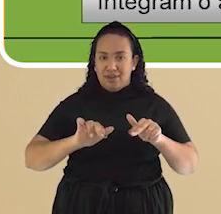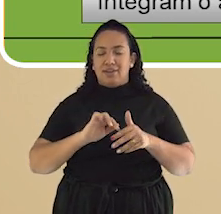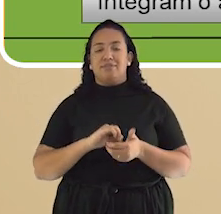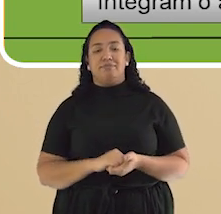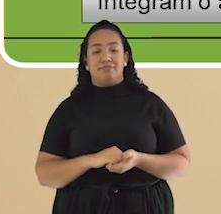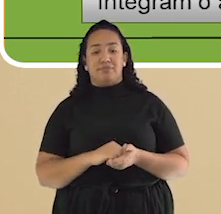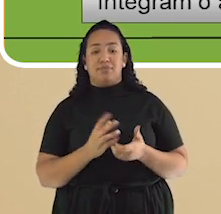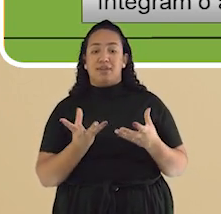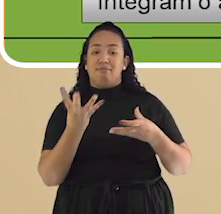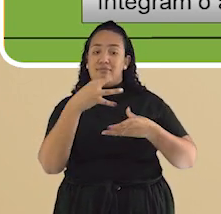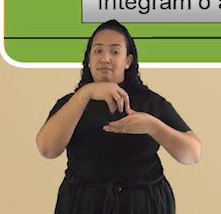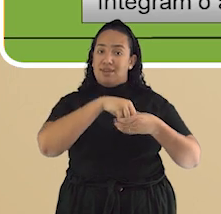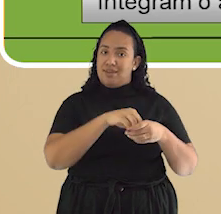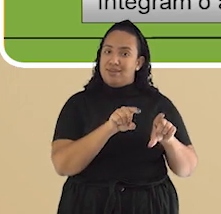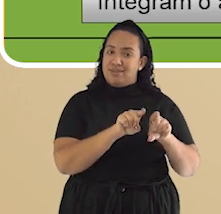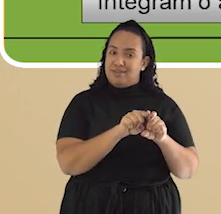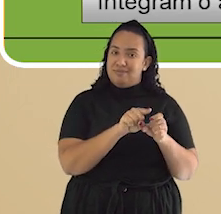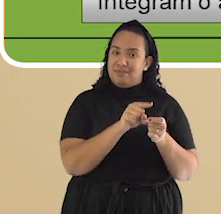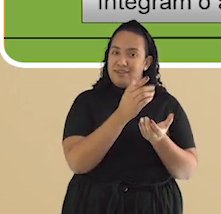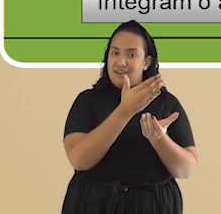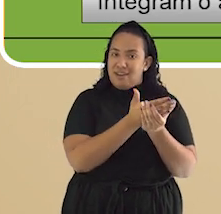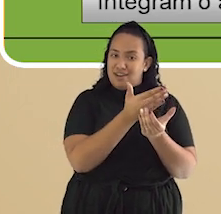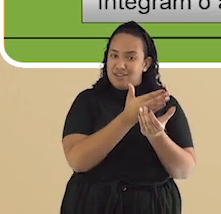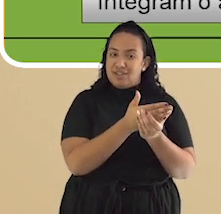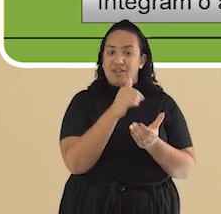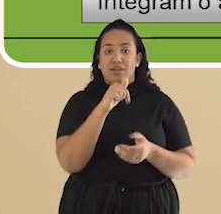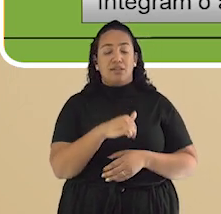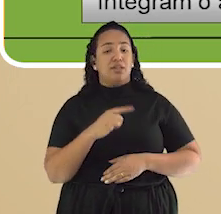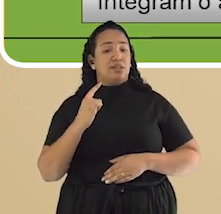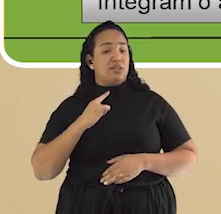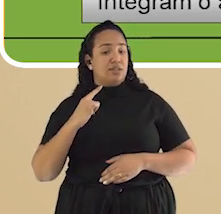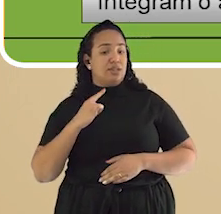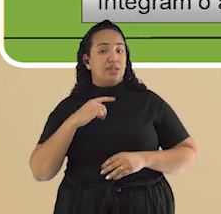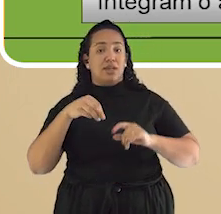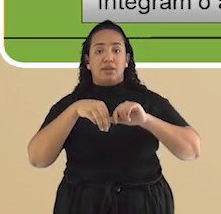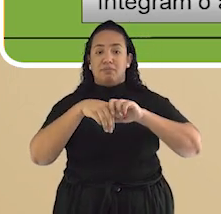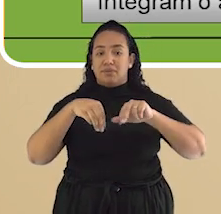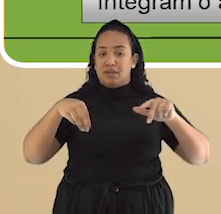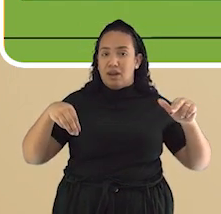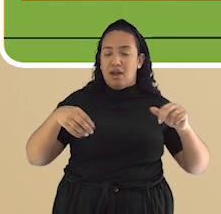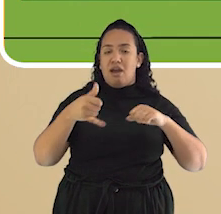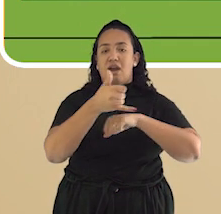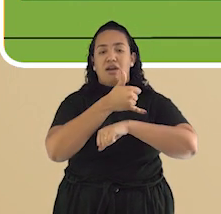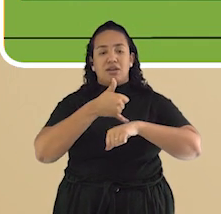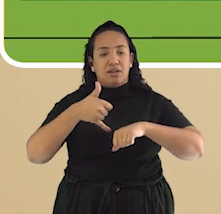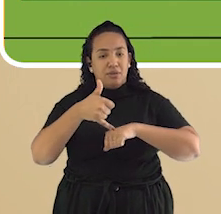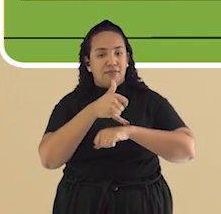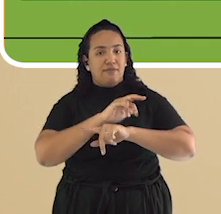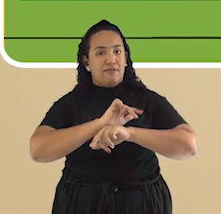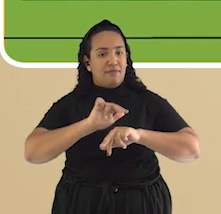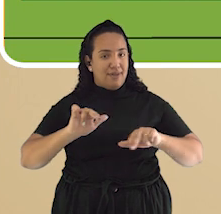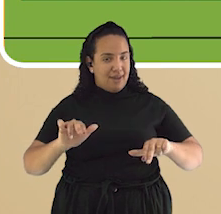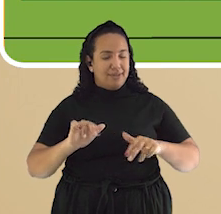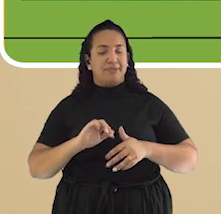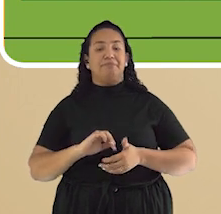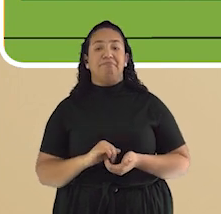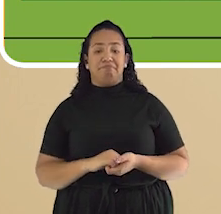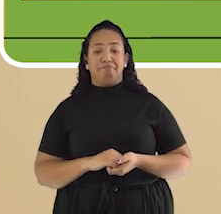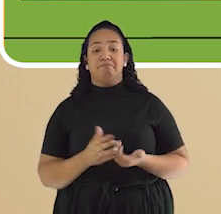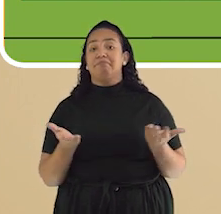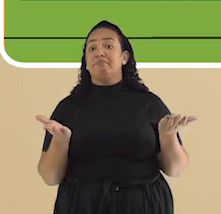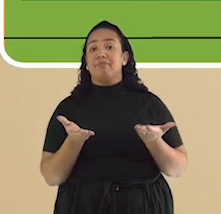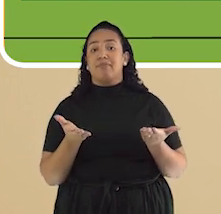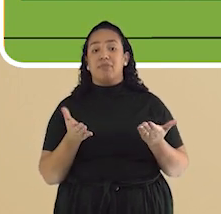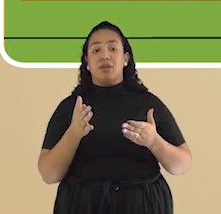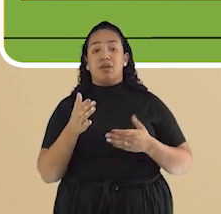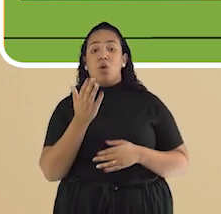como a gente citou antes, né? São ricos em sais minerais, carboidratos e proteínas. O angu tinha como